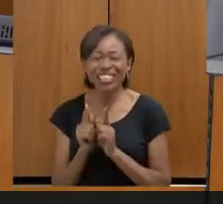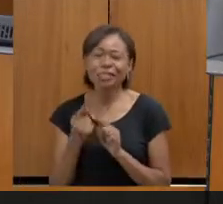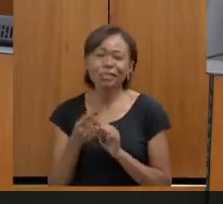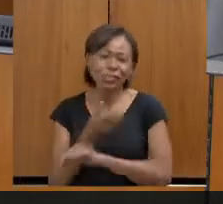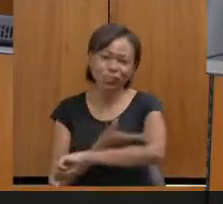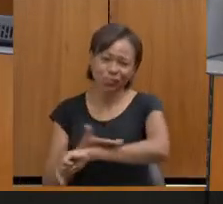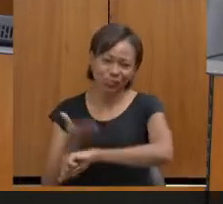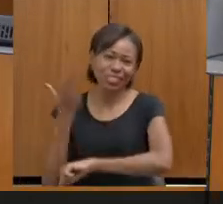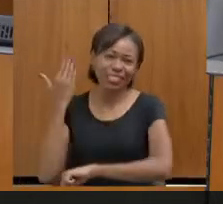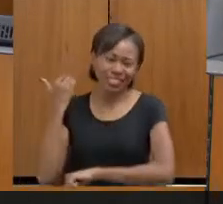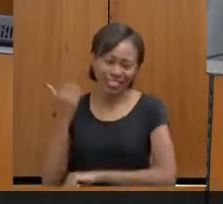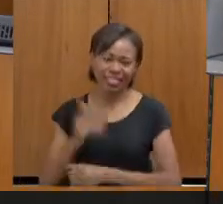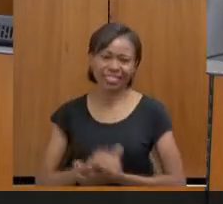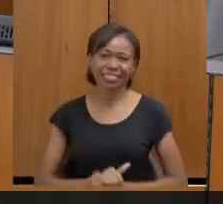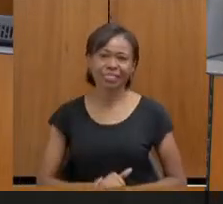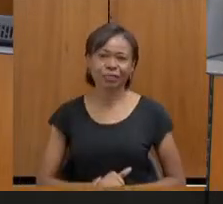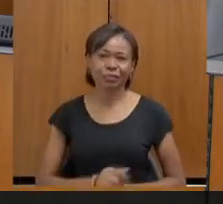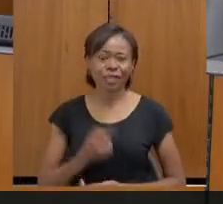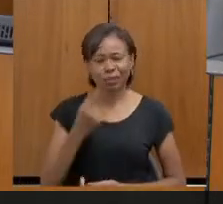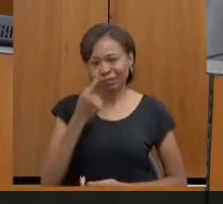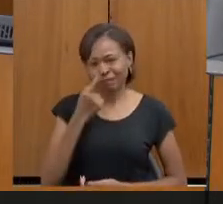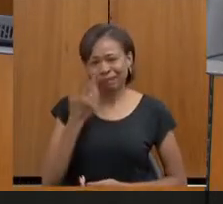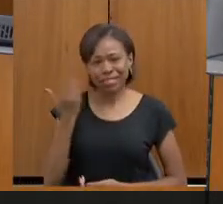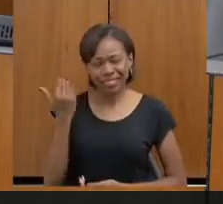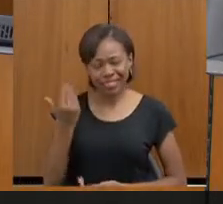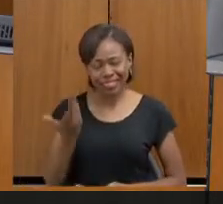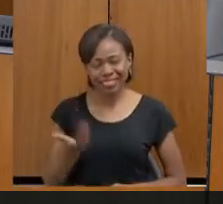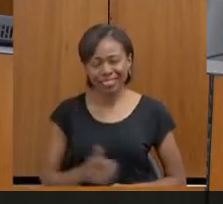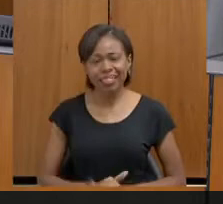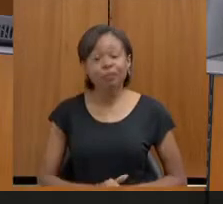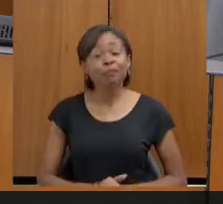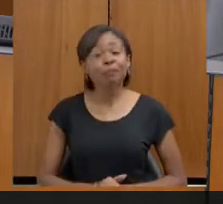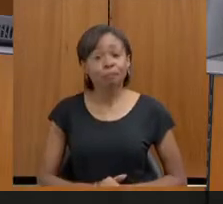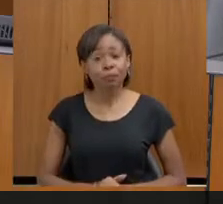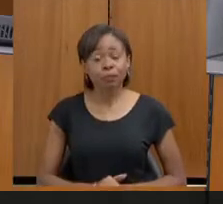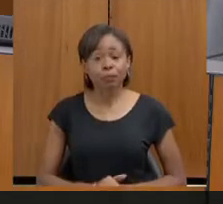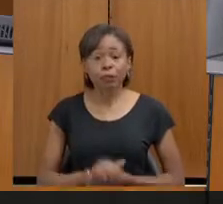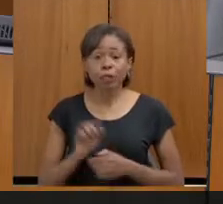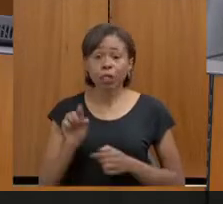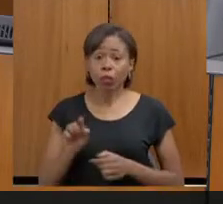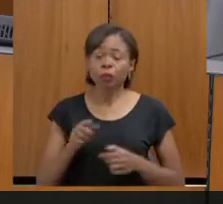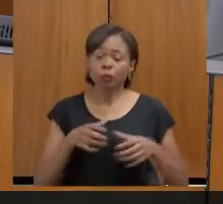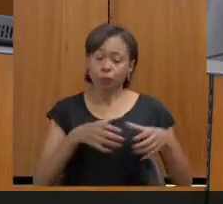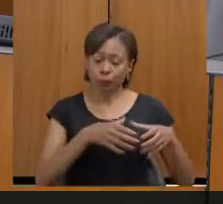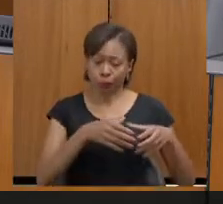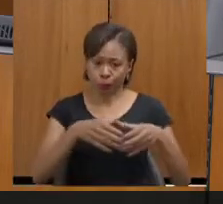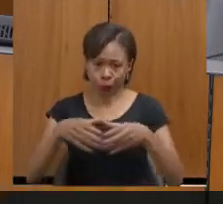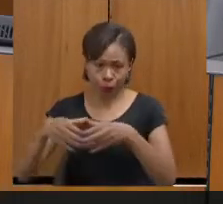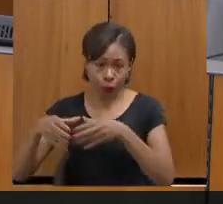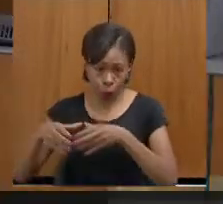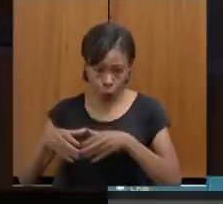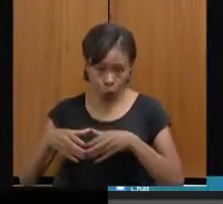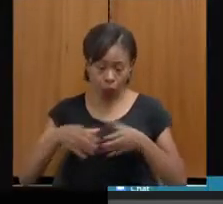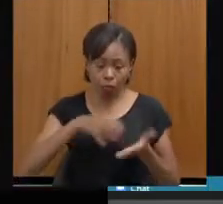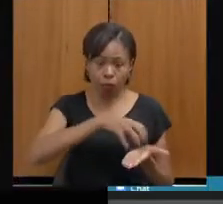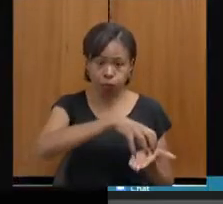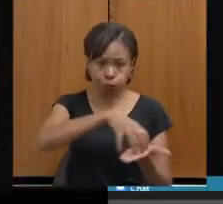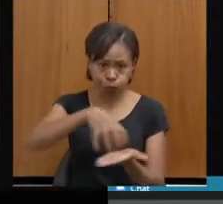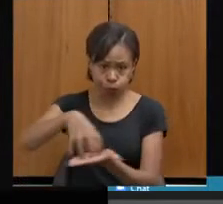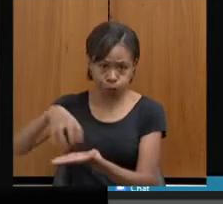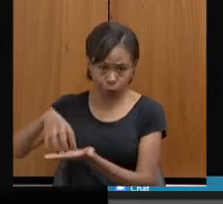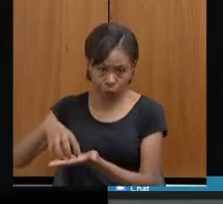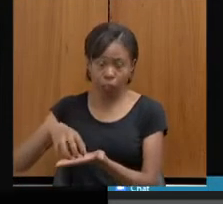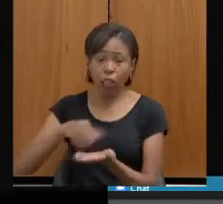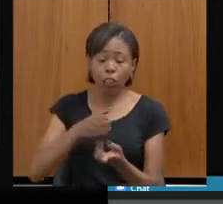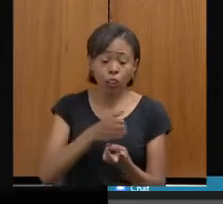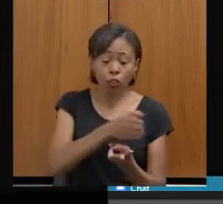Pode passar para mim, para a próxima tela. Obrigada. Então, essa classificação, ela se distribuiu em três eixos.